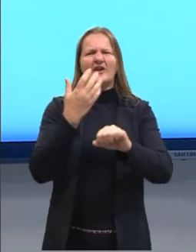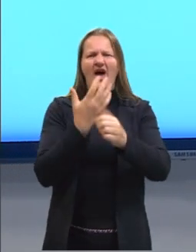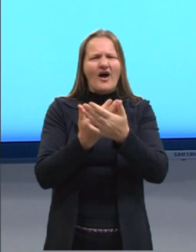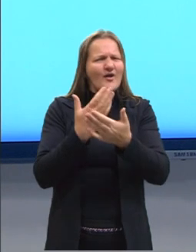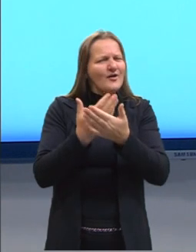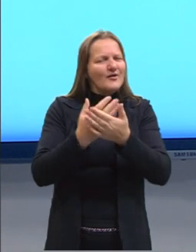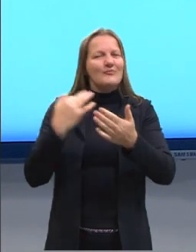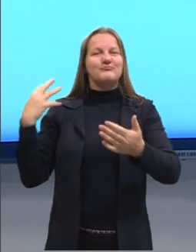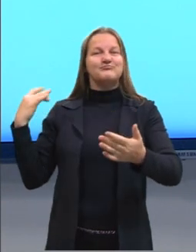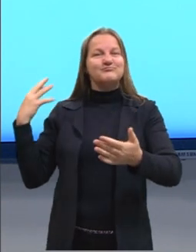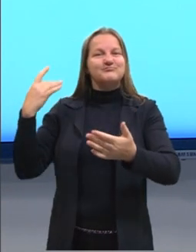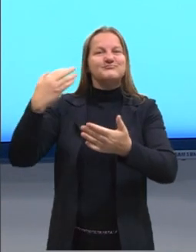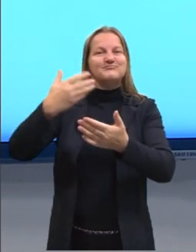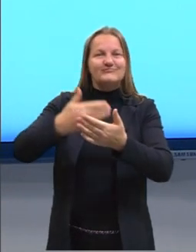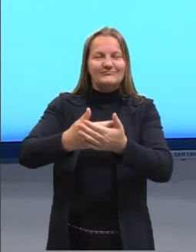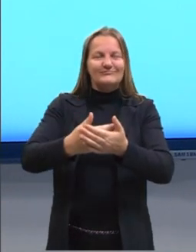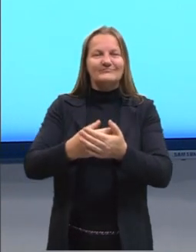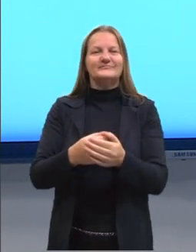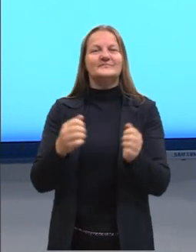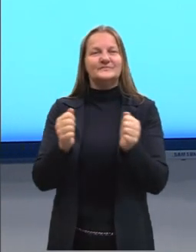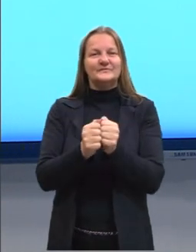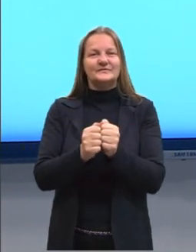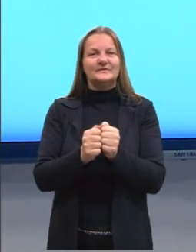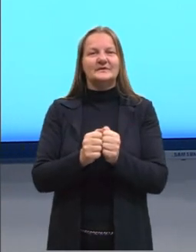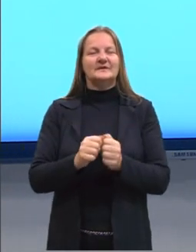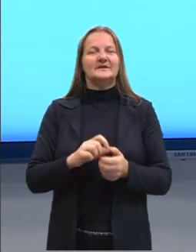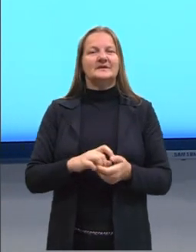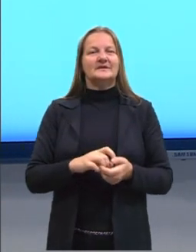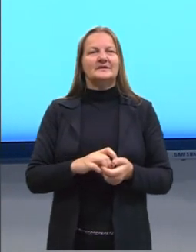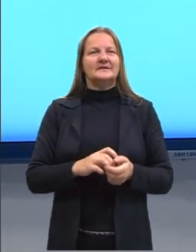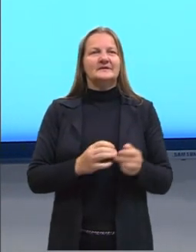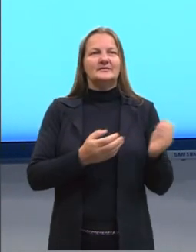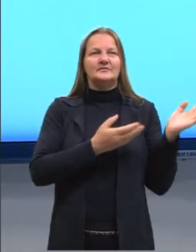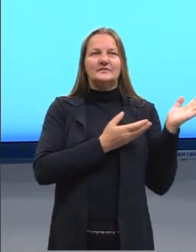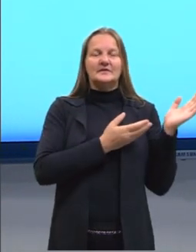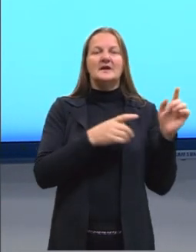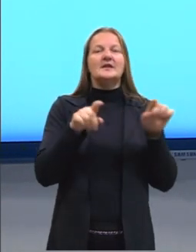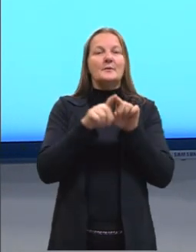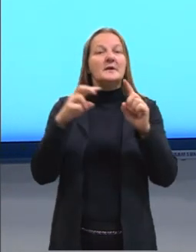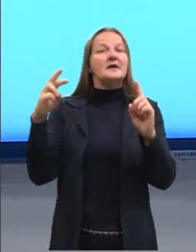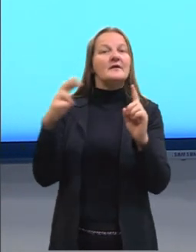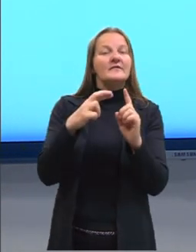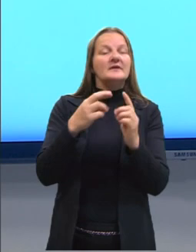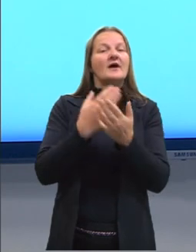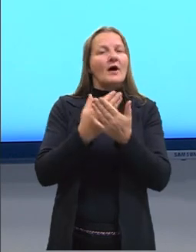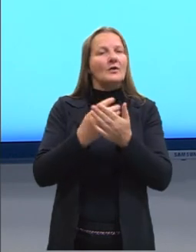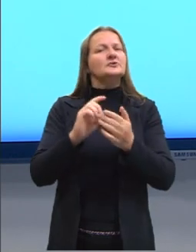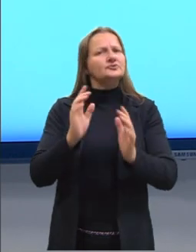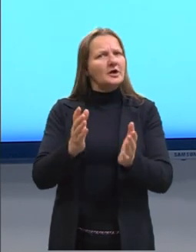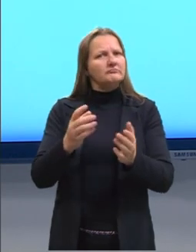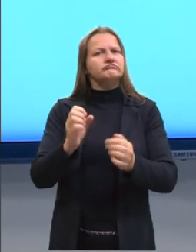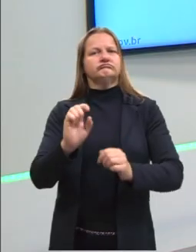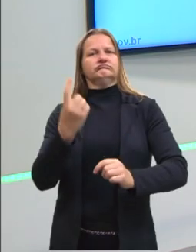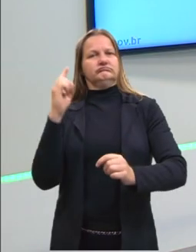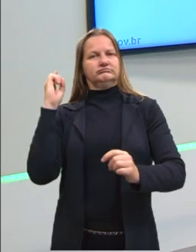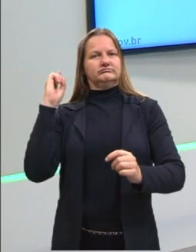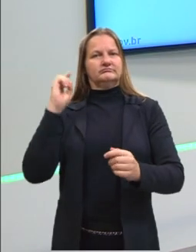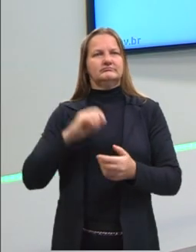aulas anteriores também. Inclusive, às vezes eu acabo fazendo alguma referência a aulas que já aconteceram.